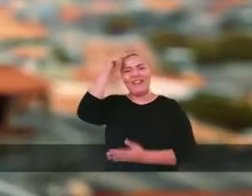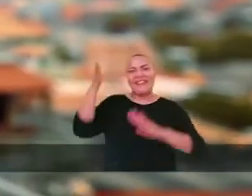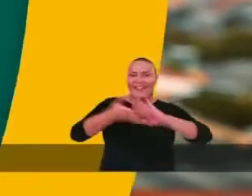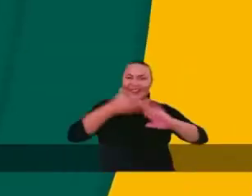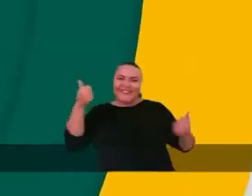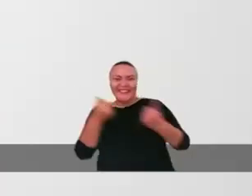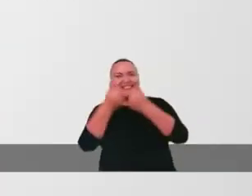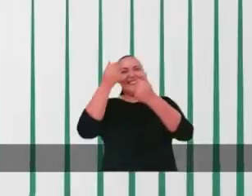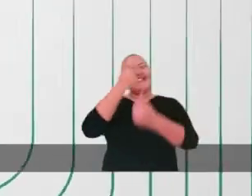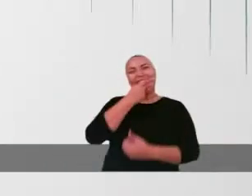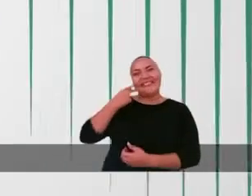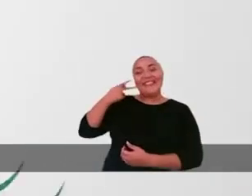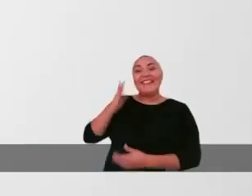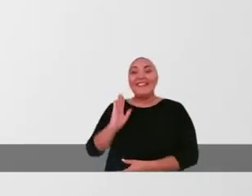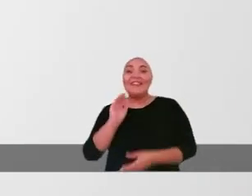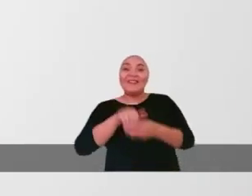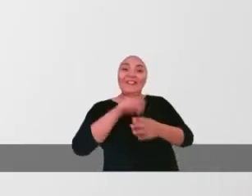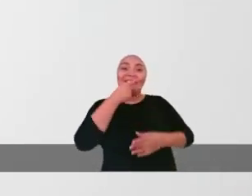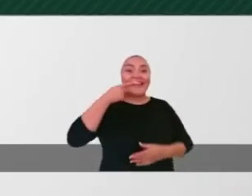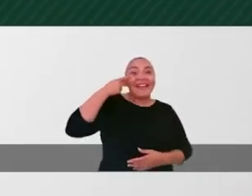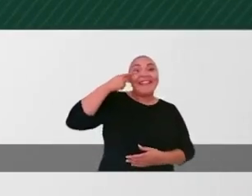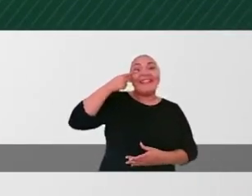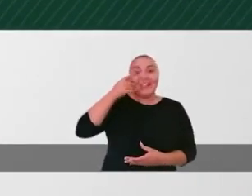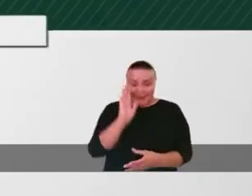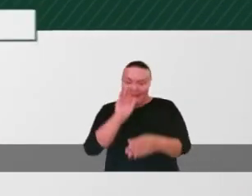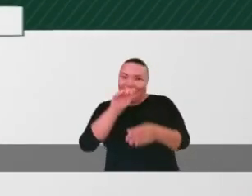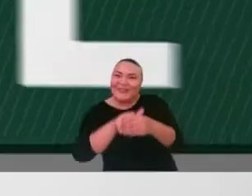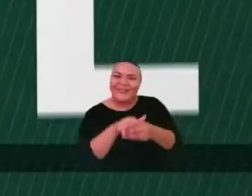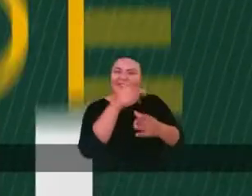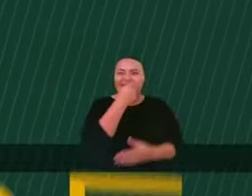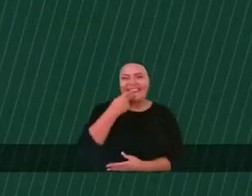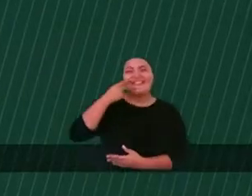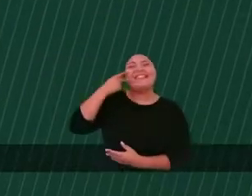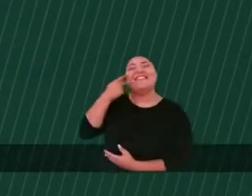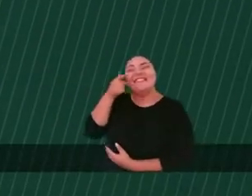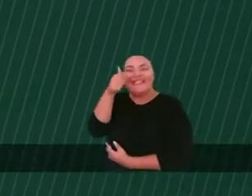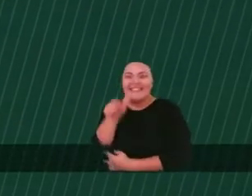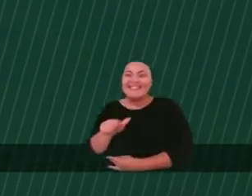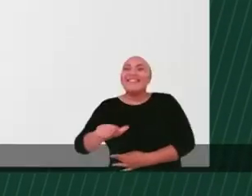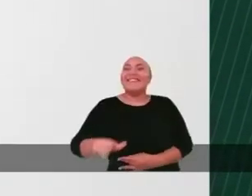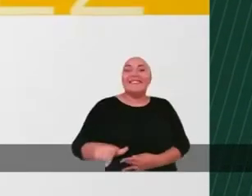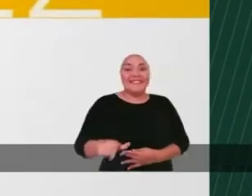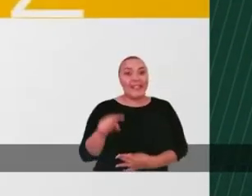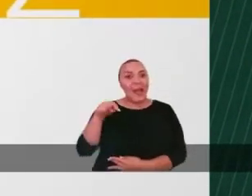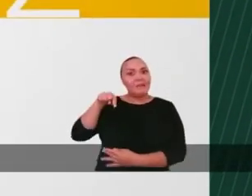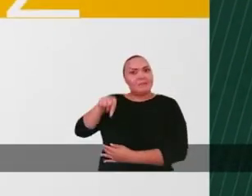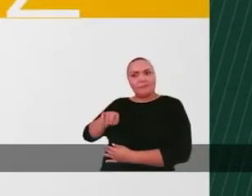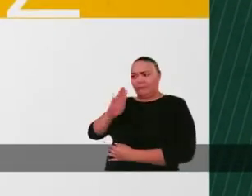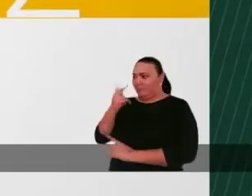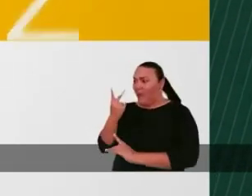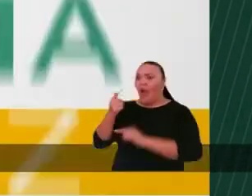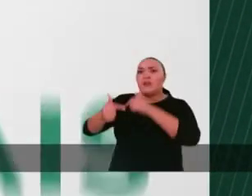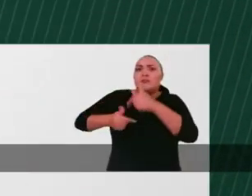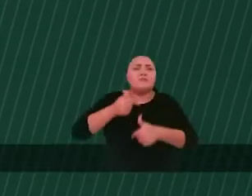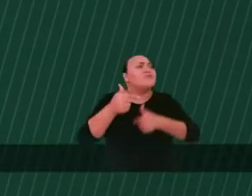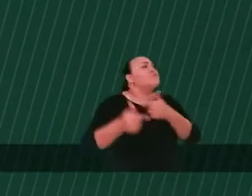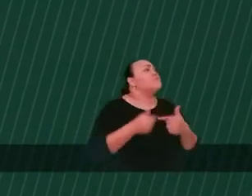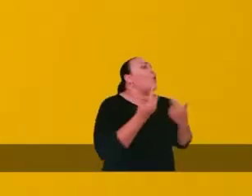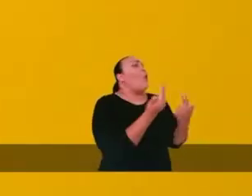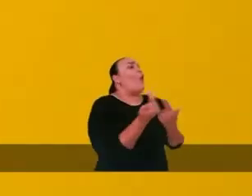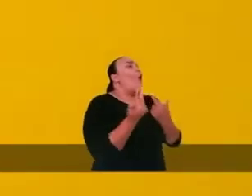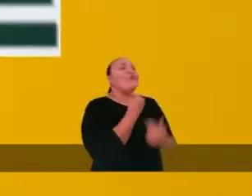Você entendeu? Tamo junto, Calil! Vou de Calil, vou, vou de Calil mais uma vez.